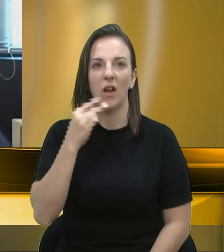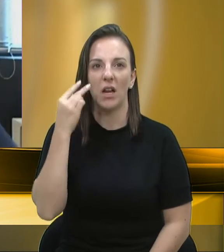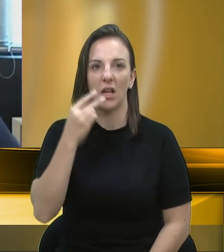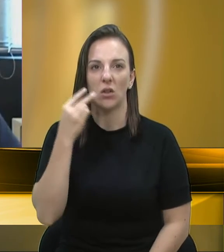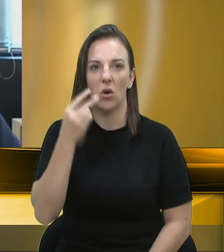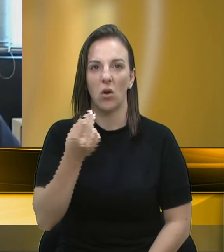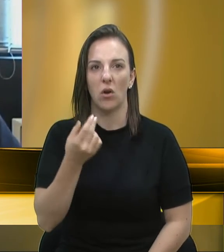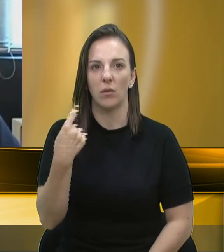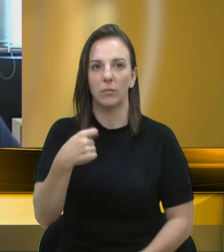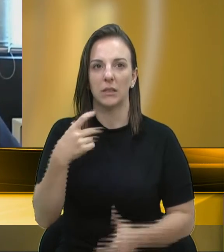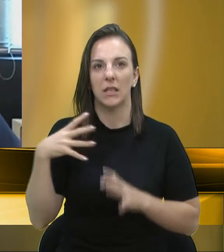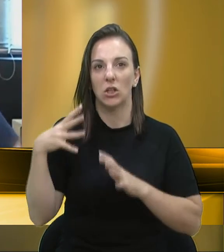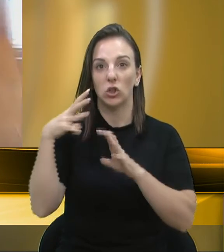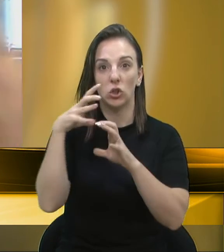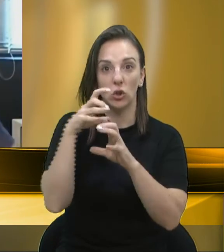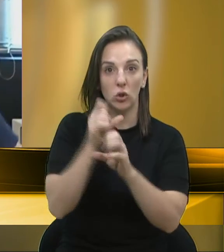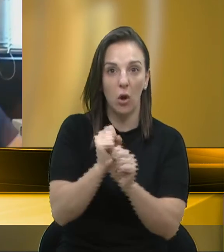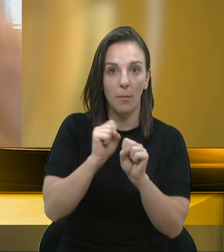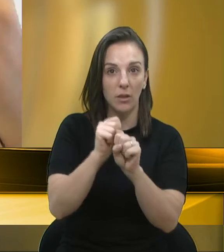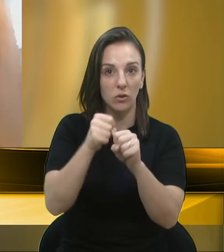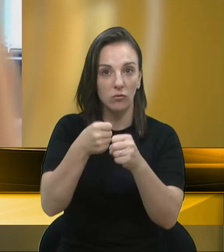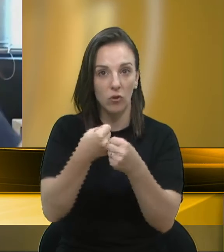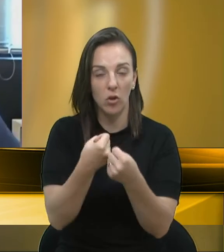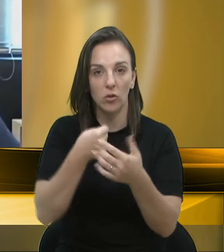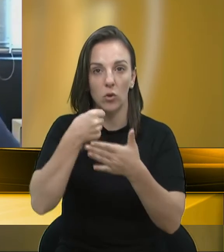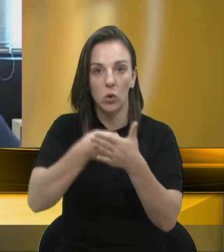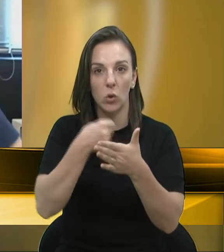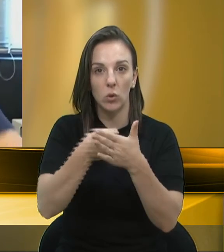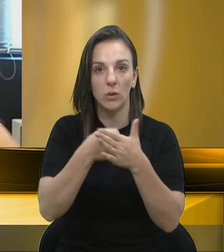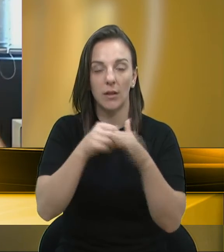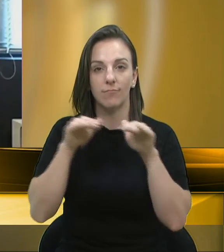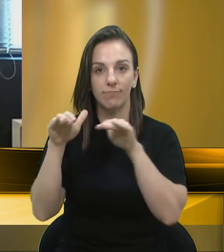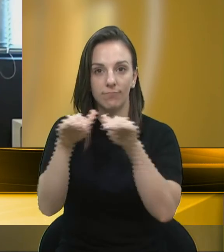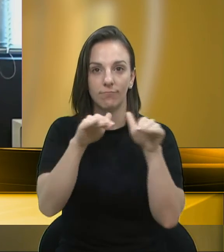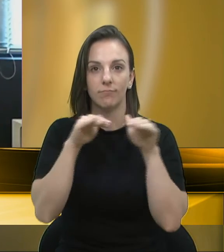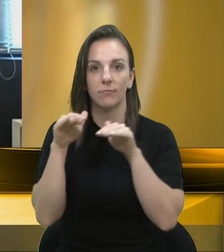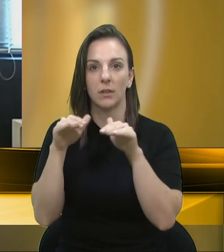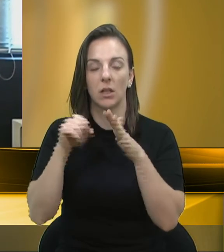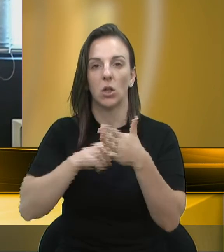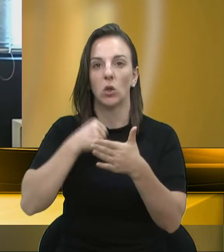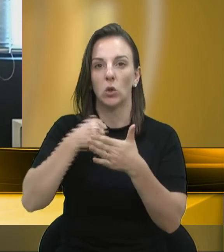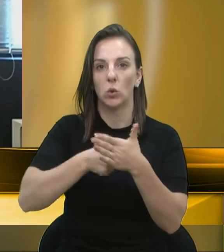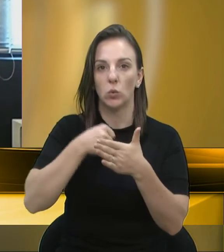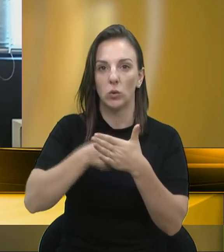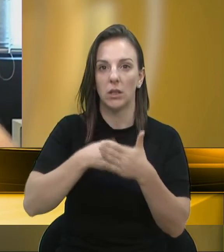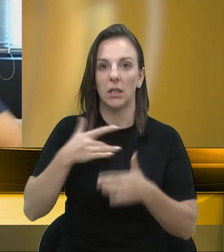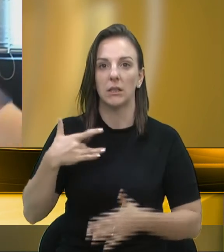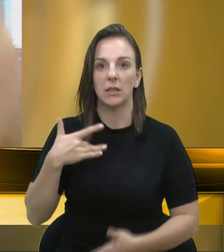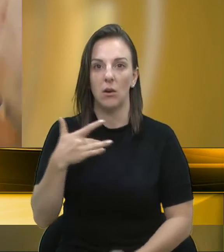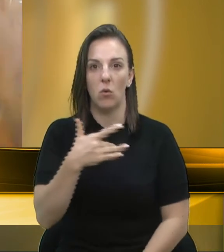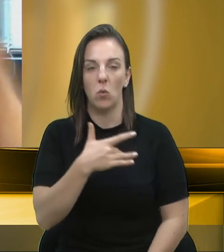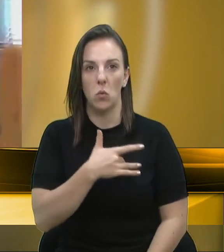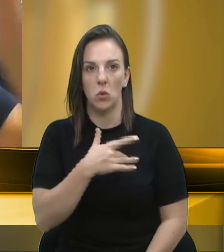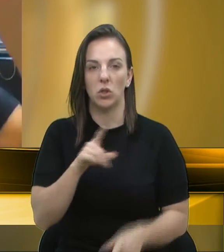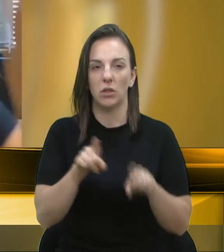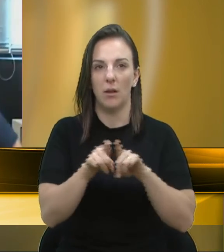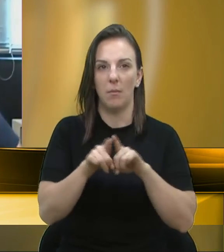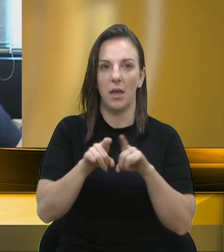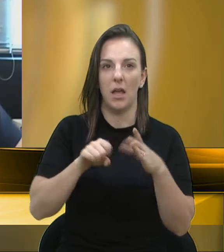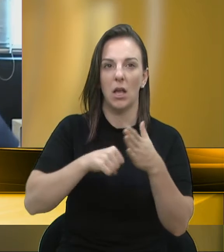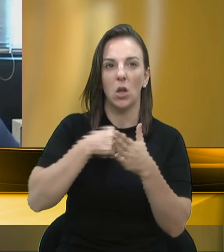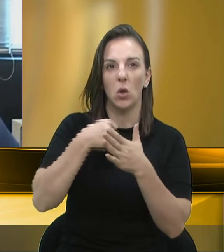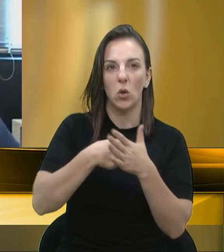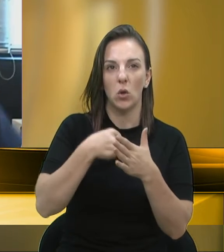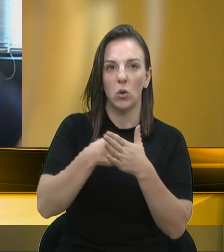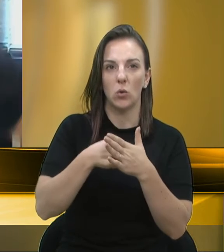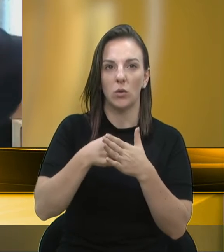a soma de esforço e lutarmos por um bem comum, que é a defesa da saúde e a defesa da sobrevivência